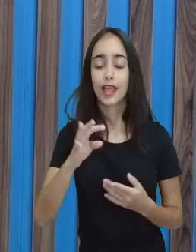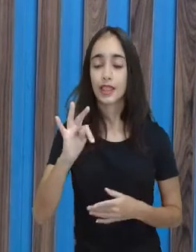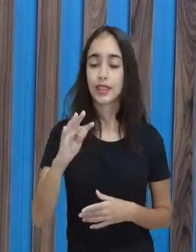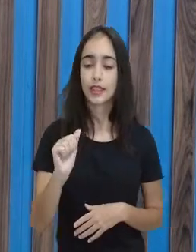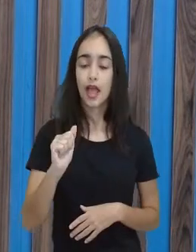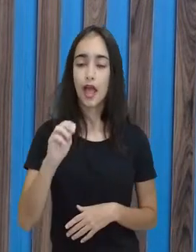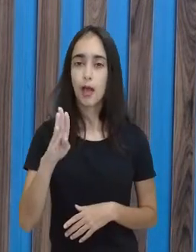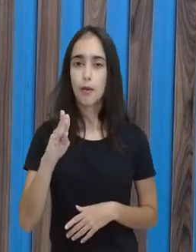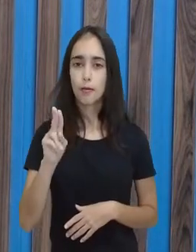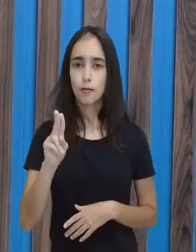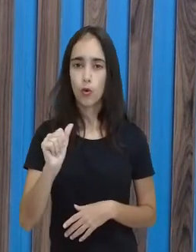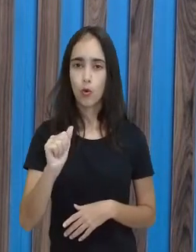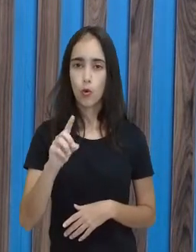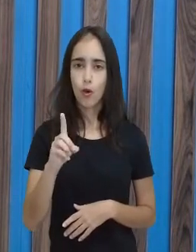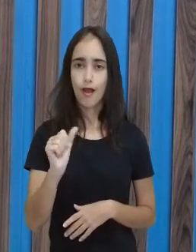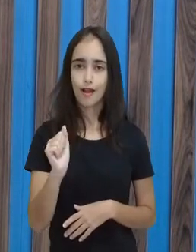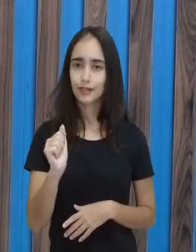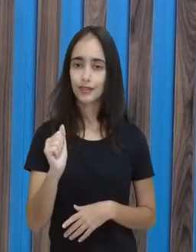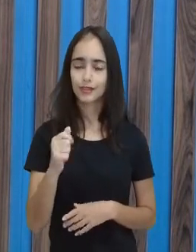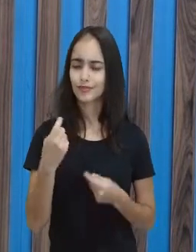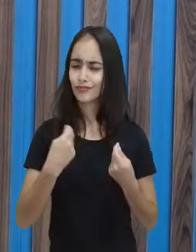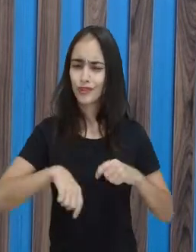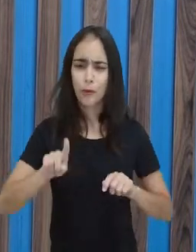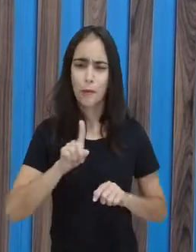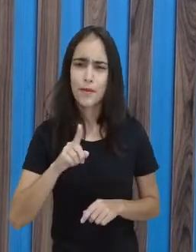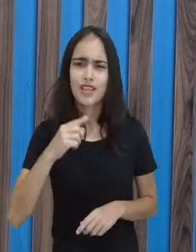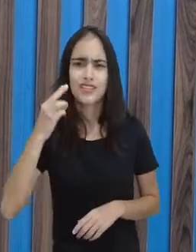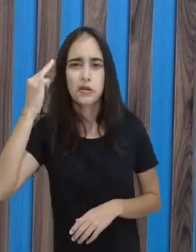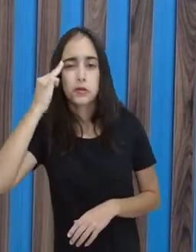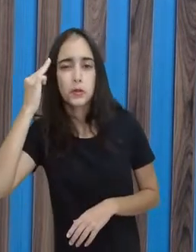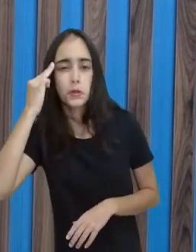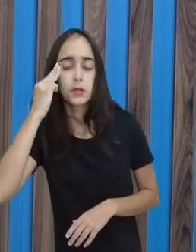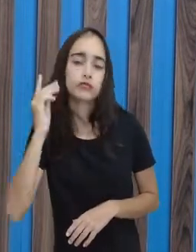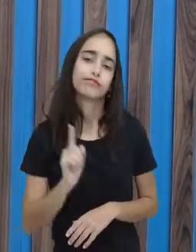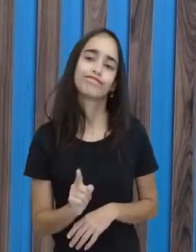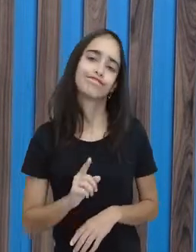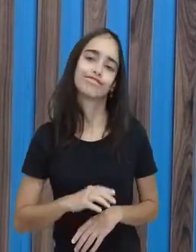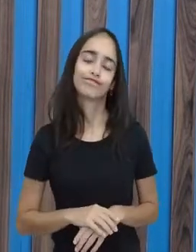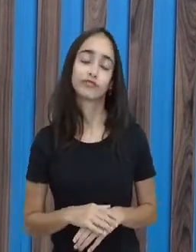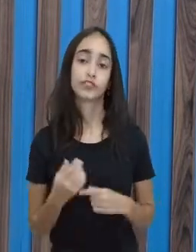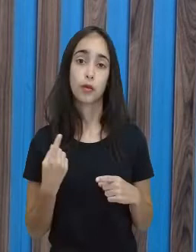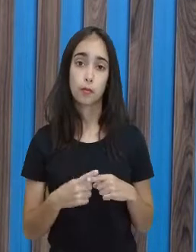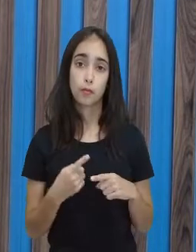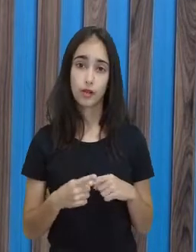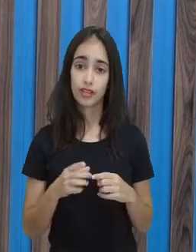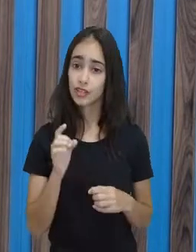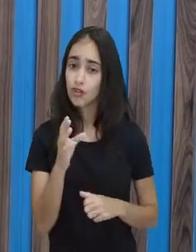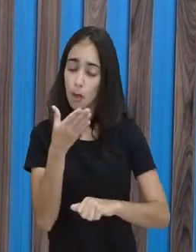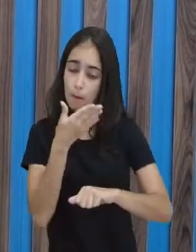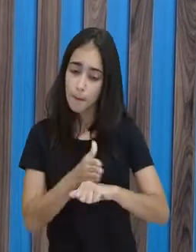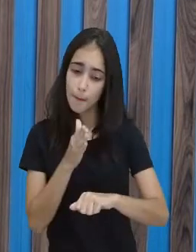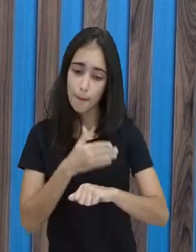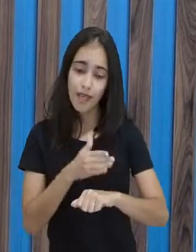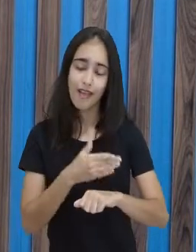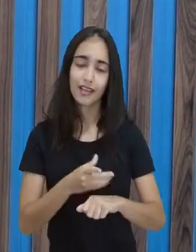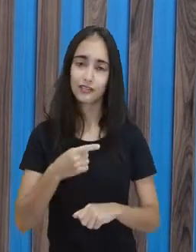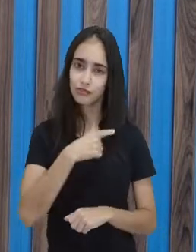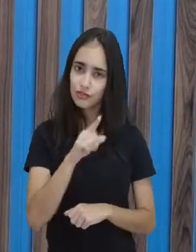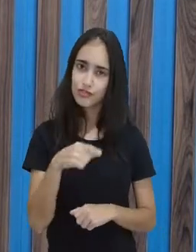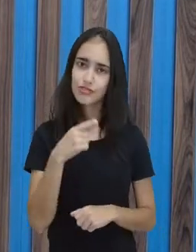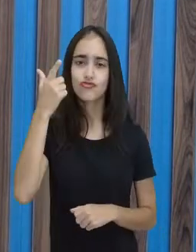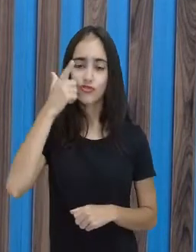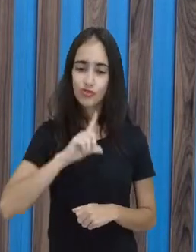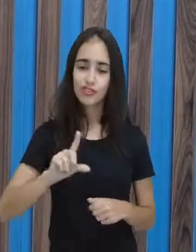principalmente com os conceitos que estão dentro dessa operação, vocês vão fazer automaticamente.